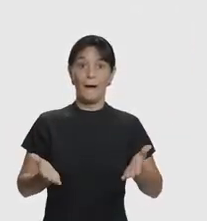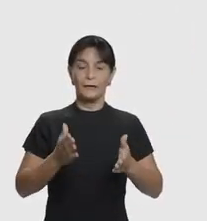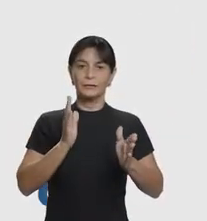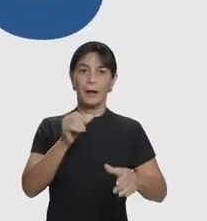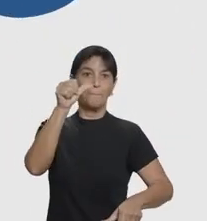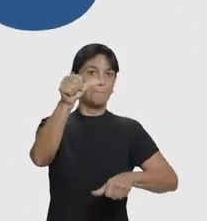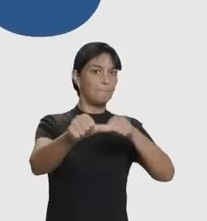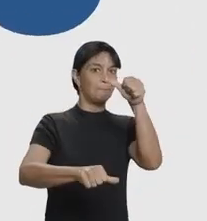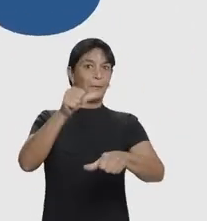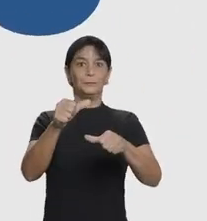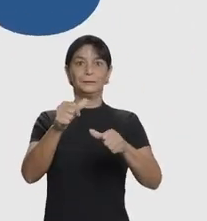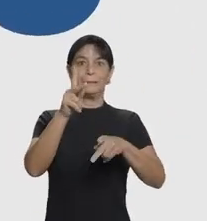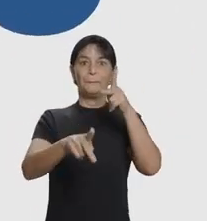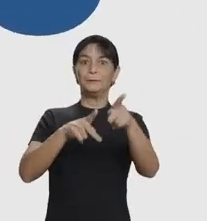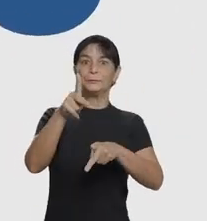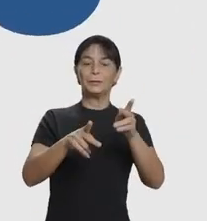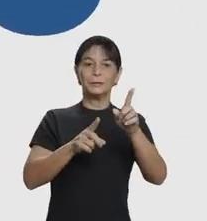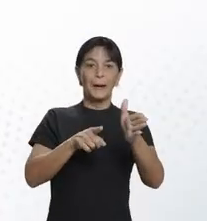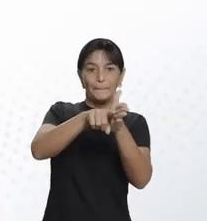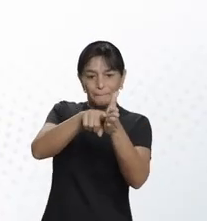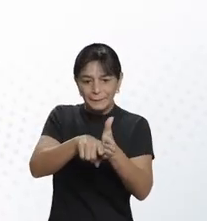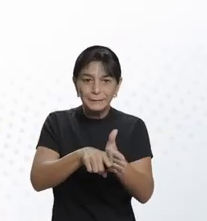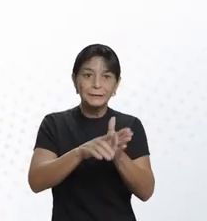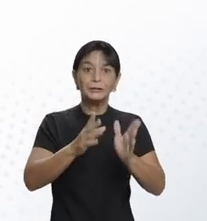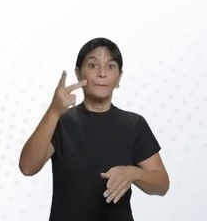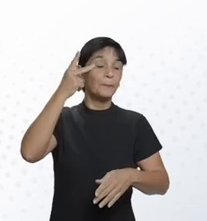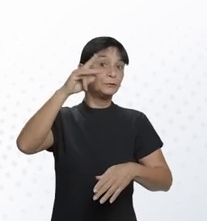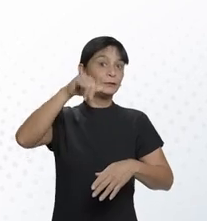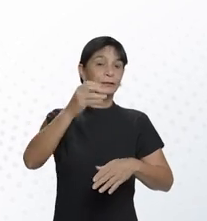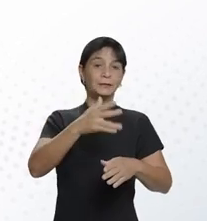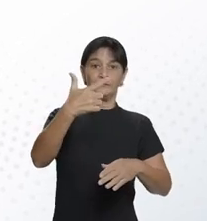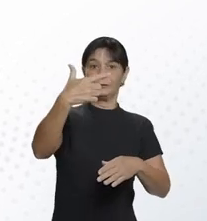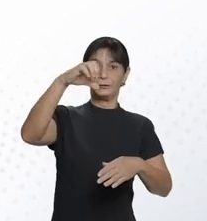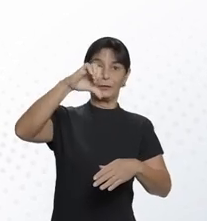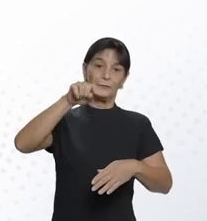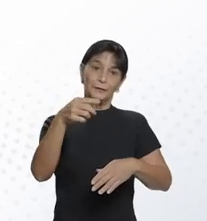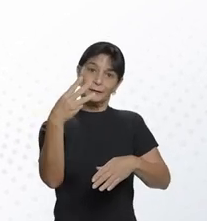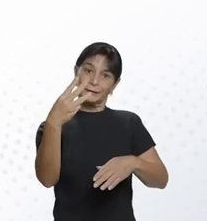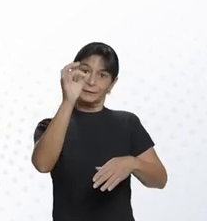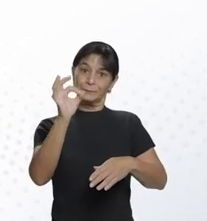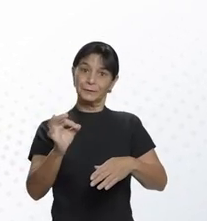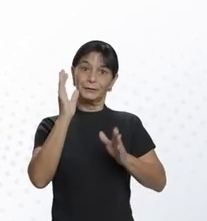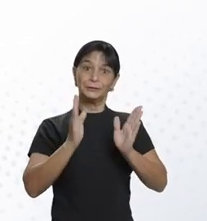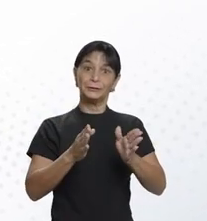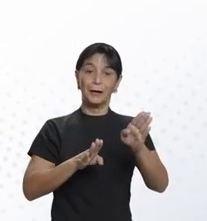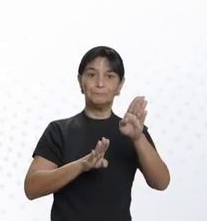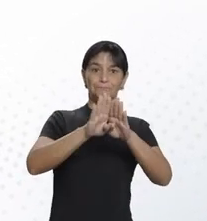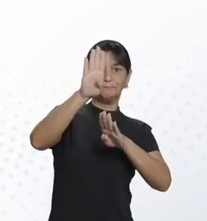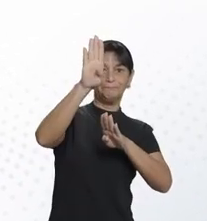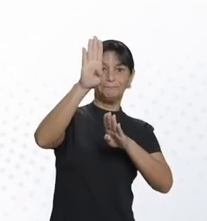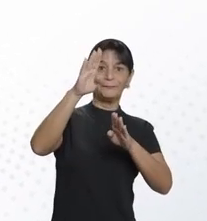Chegou a grande virada do povo nas pesquisas. Paulo José atingiu 29,3% da preferência dos eleitores na